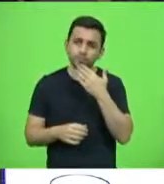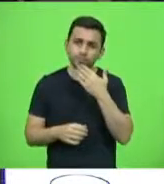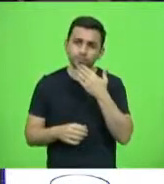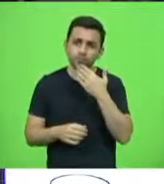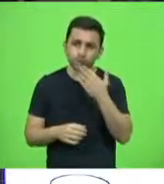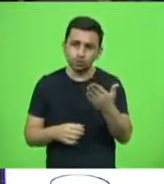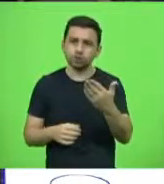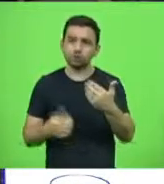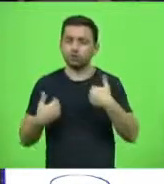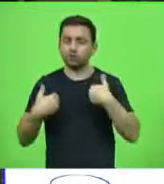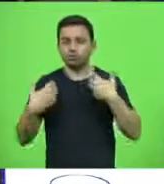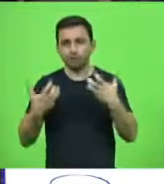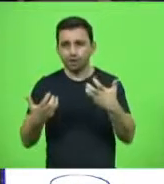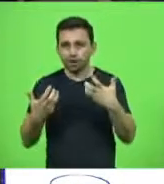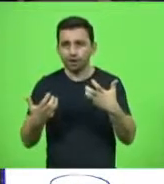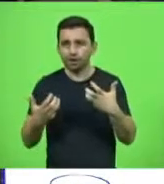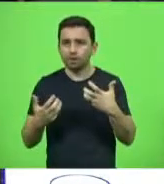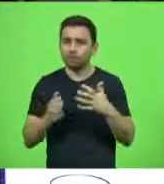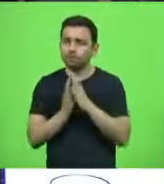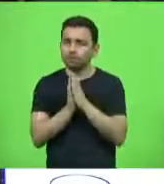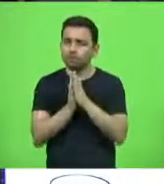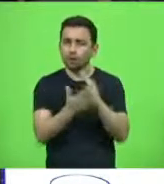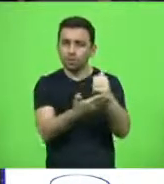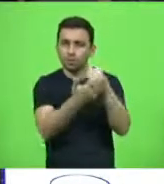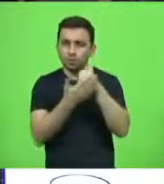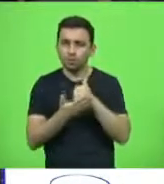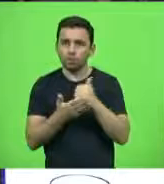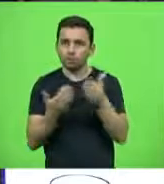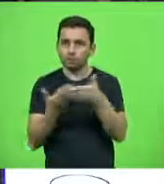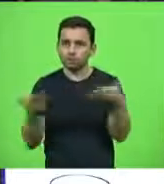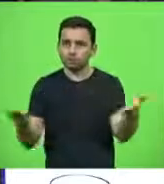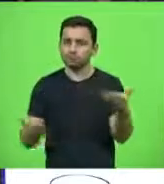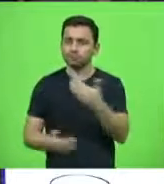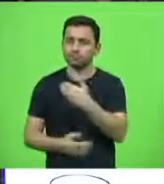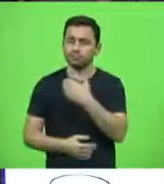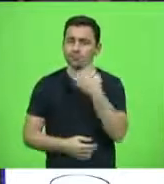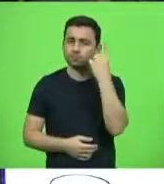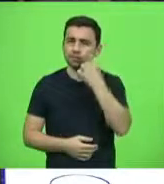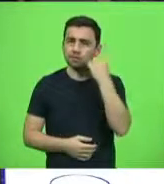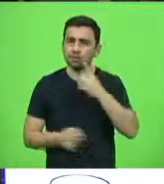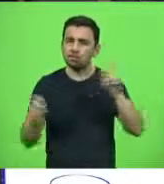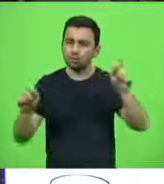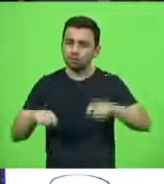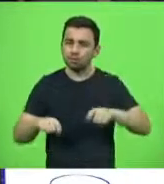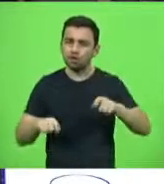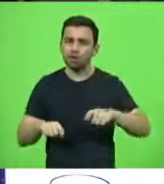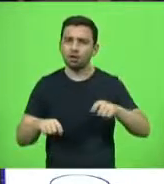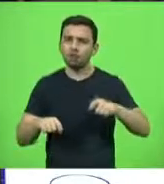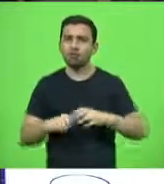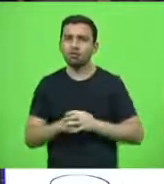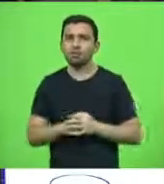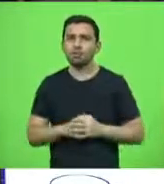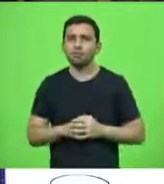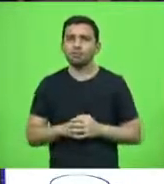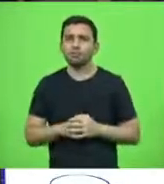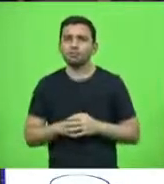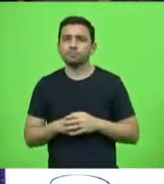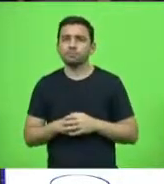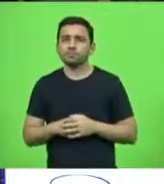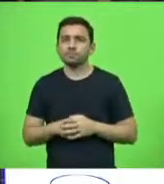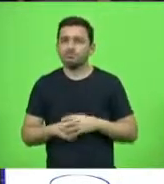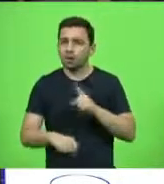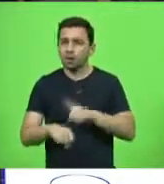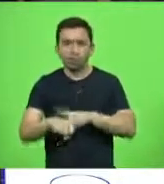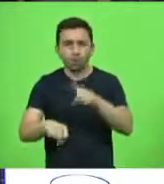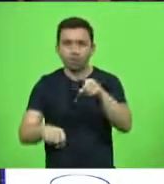se faz necessário. Eu peço a Vênia e aprovação dos nobres colegas para que possamos receber de pronto